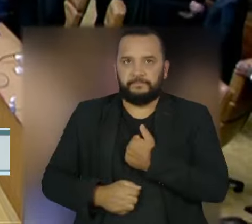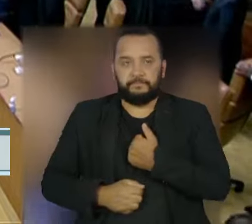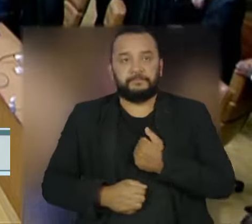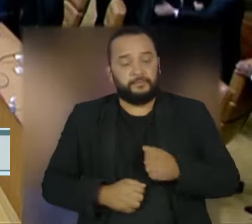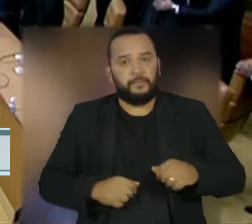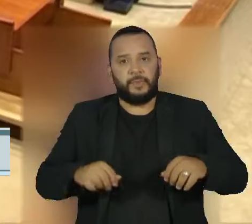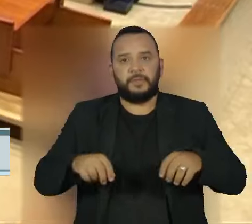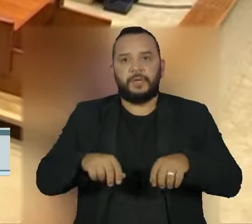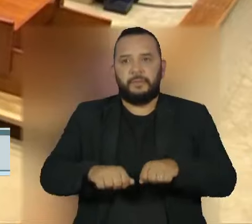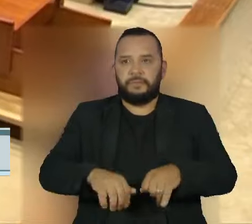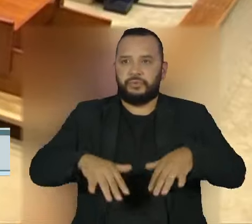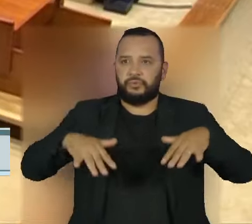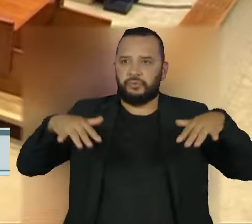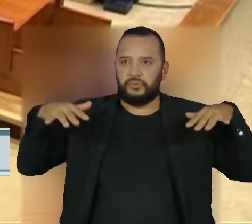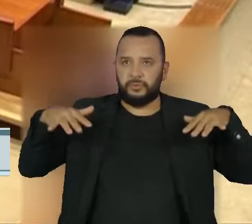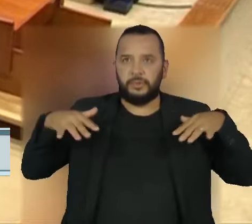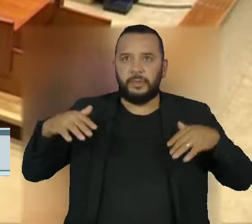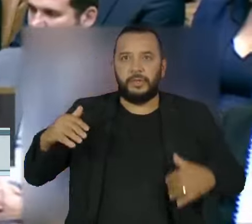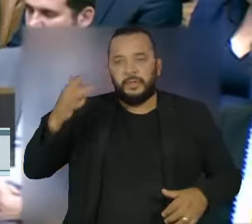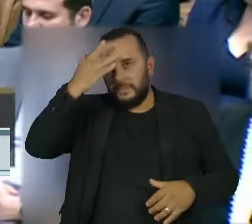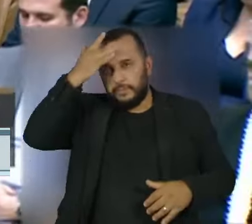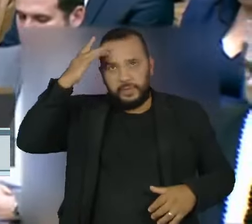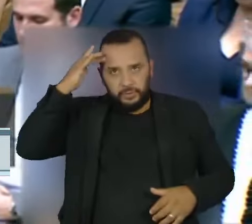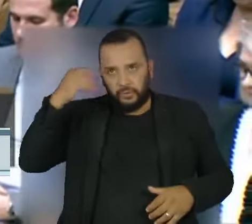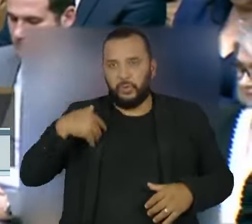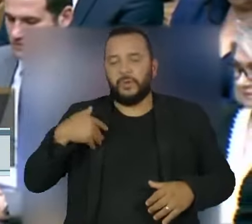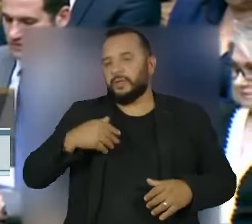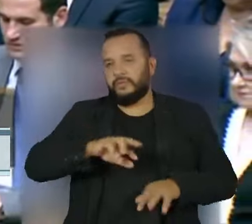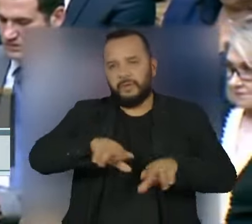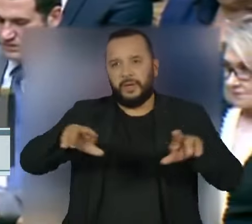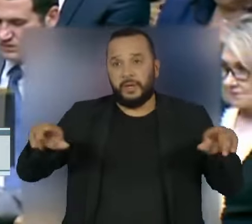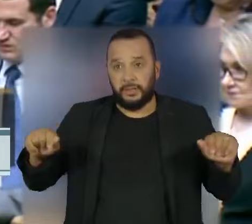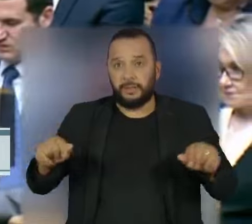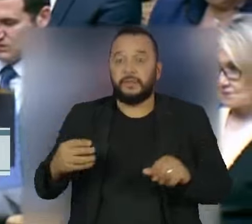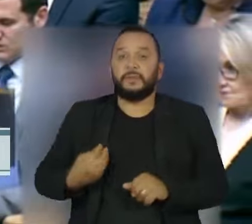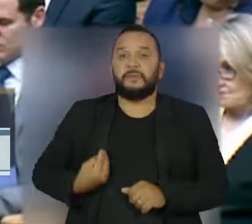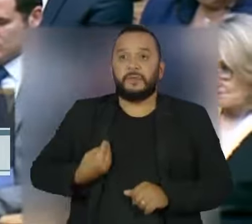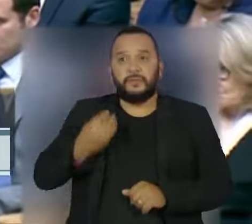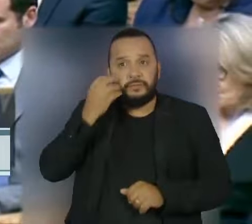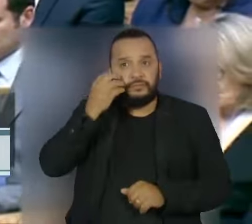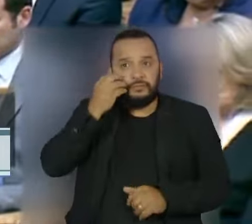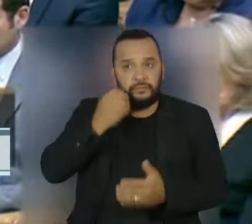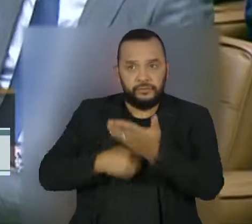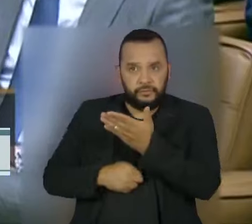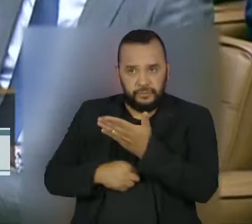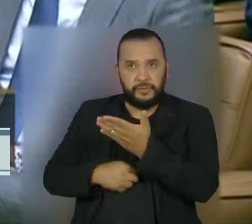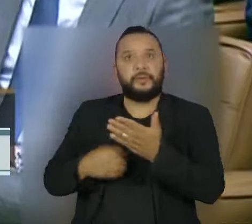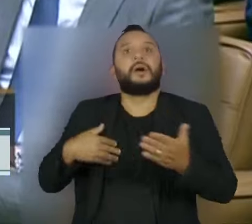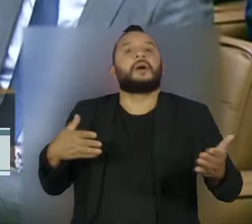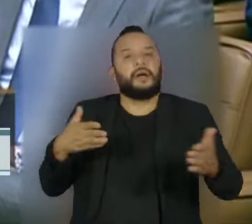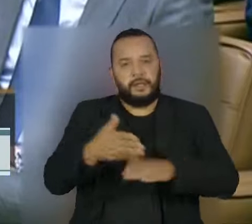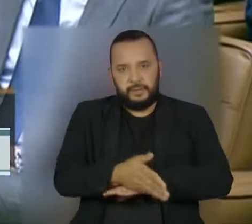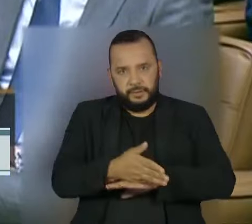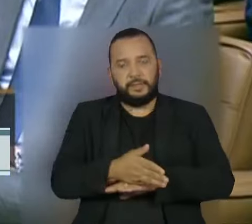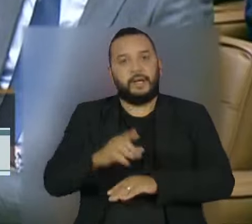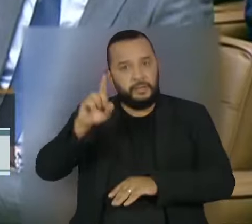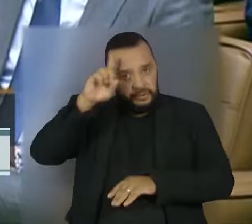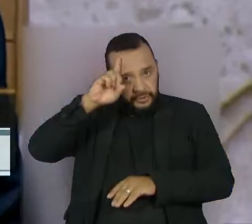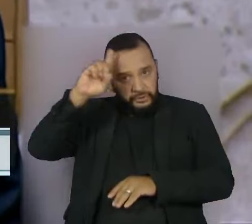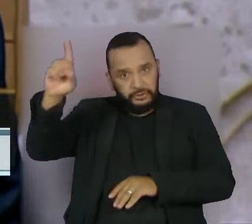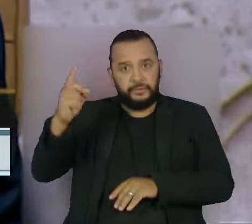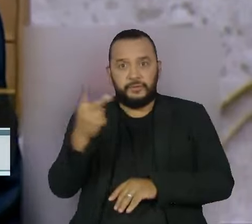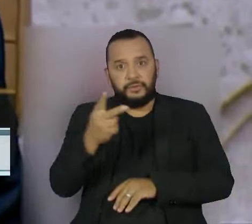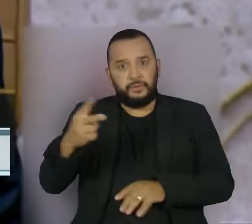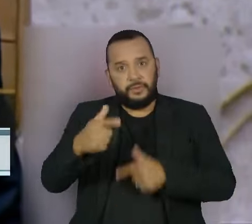plenário do Supremo ficou lotado de autoridades, inclusive com a presença na plateia de Flávio Dino, que assume uma cadeira no próximo dia 22.